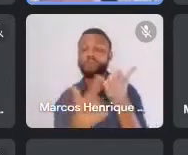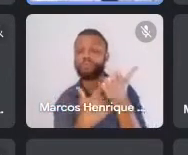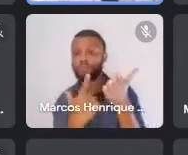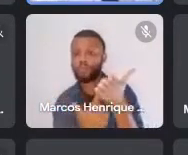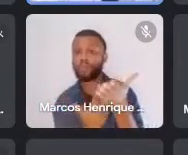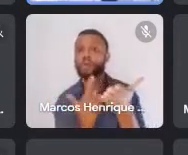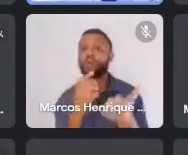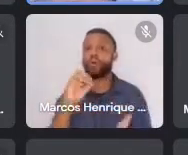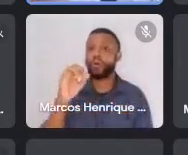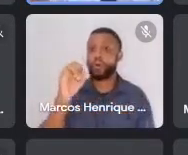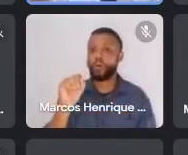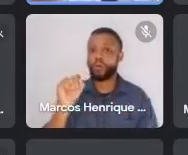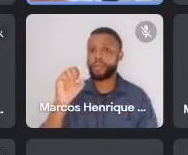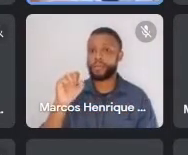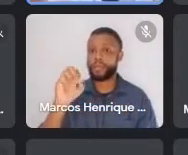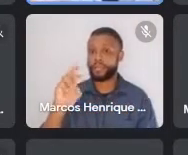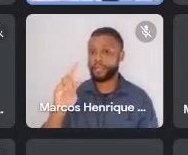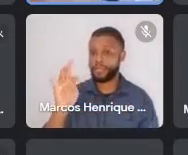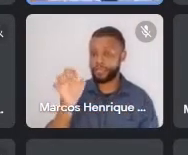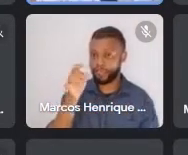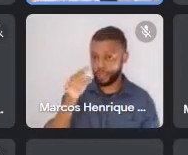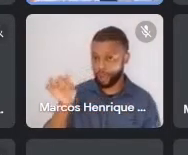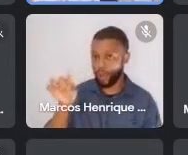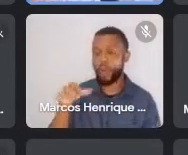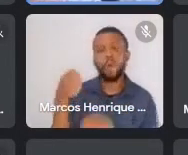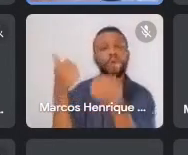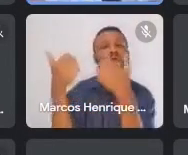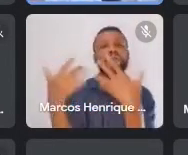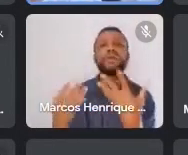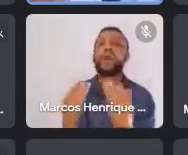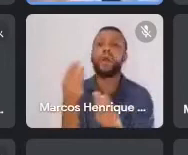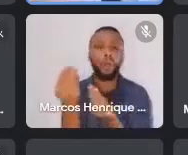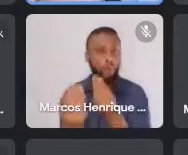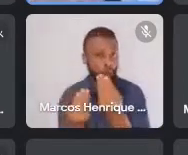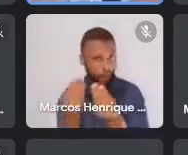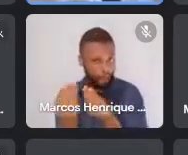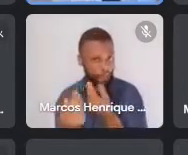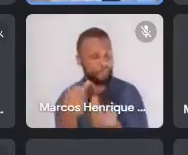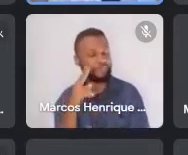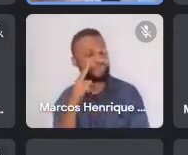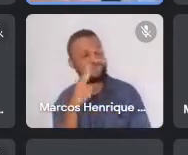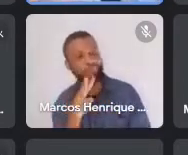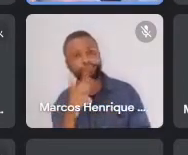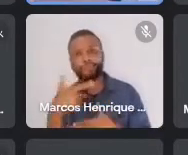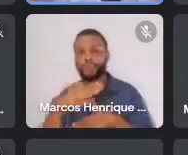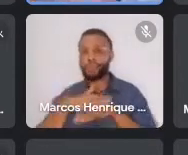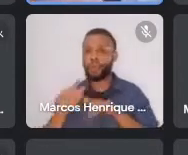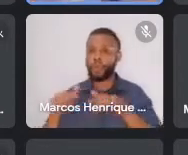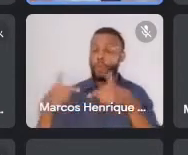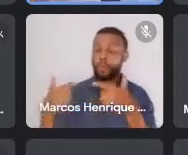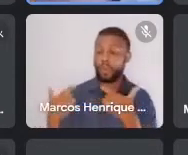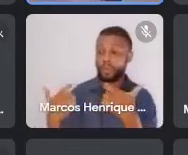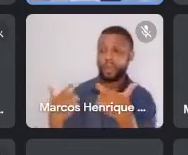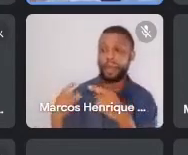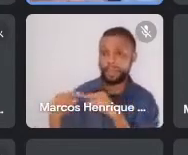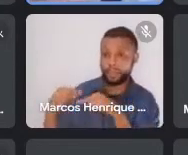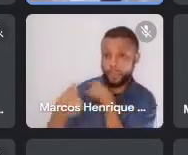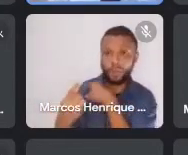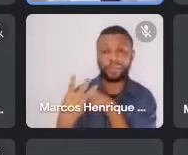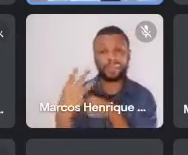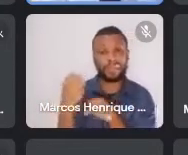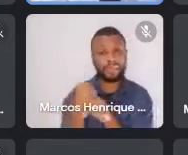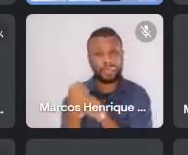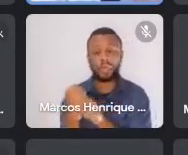a gente conta como o livro foi feito, já no final, após a guerra, né? Que vai, passa três anos